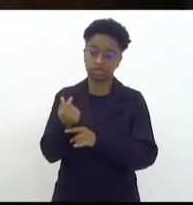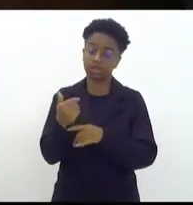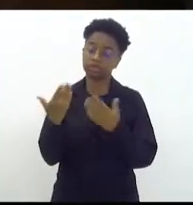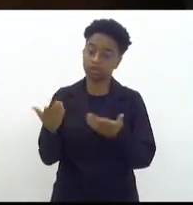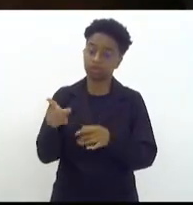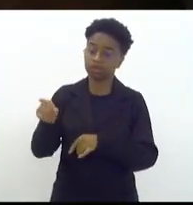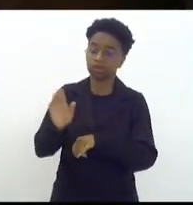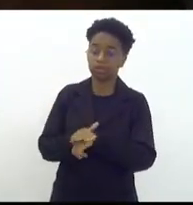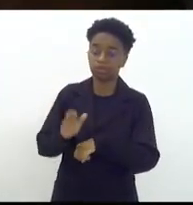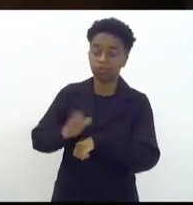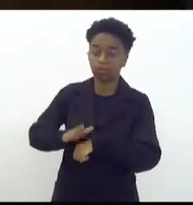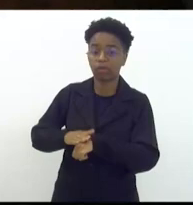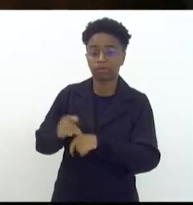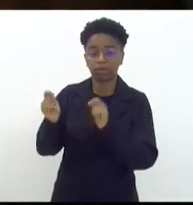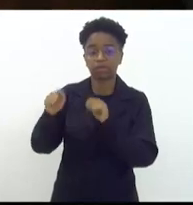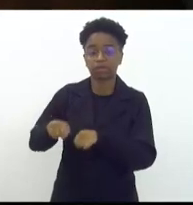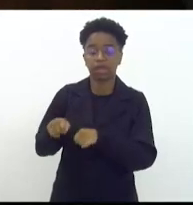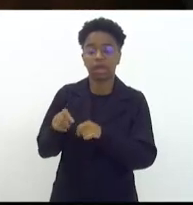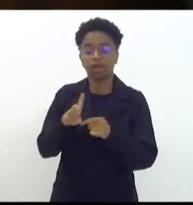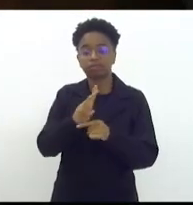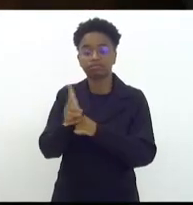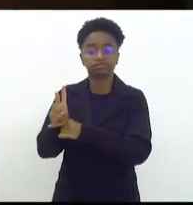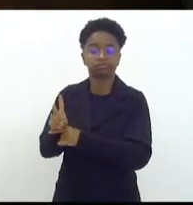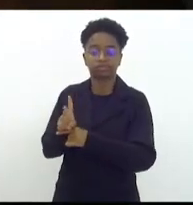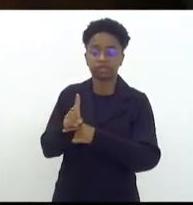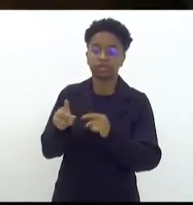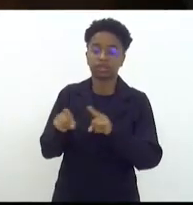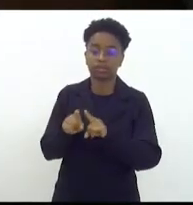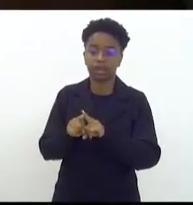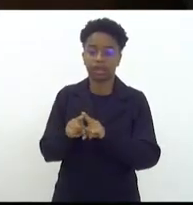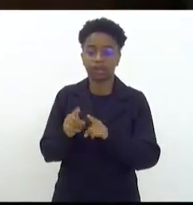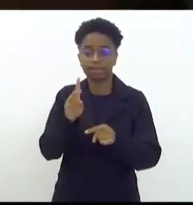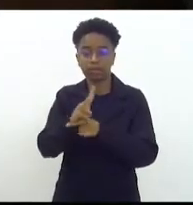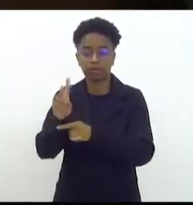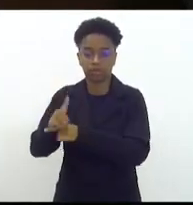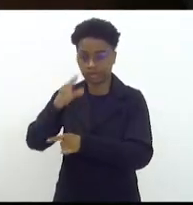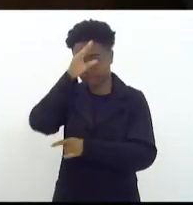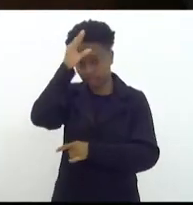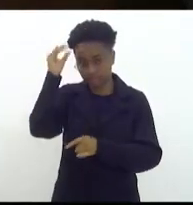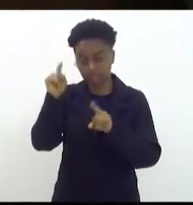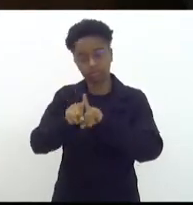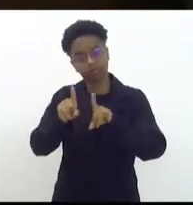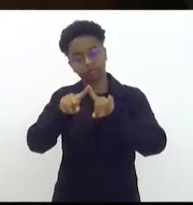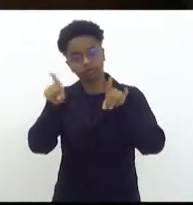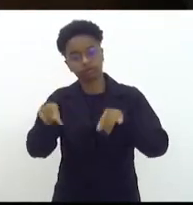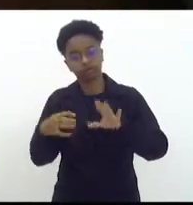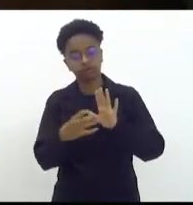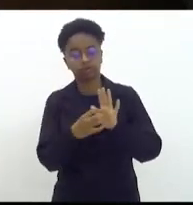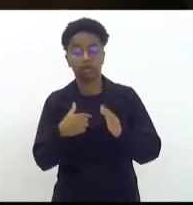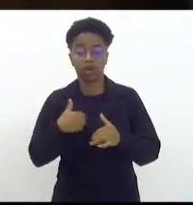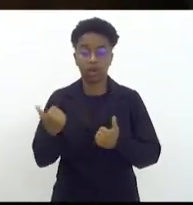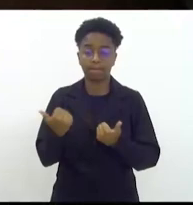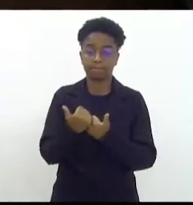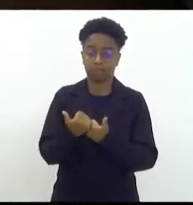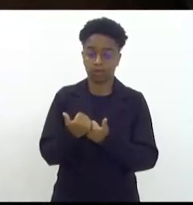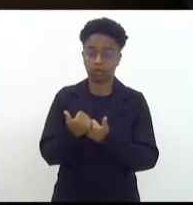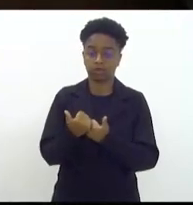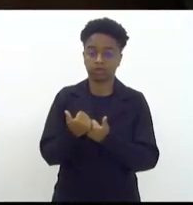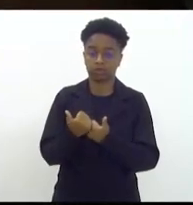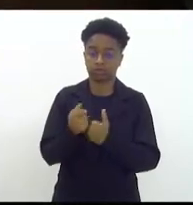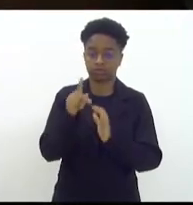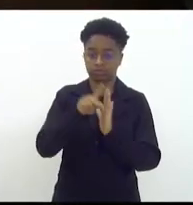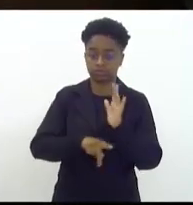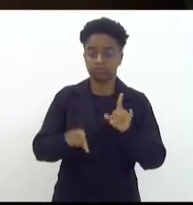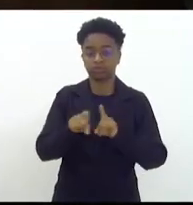próprio estabelecimento, do entorno, e, sobretudo, dos clientes e dos funcionários. Então, eu apoio o projeto e faço uma